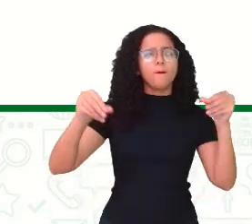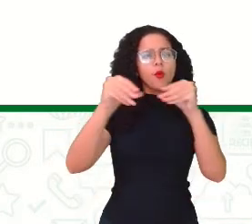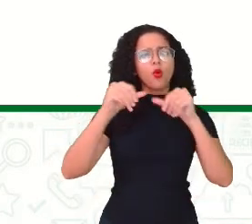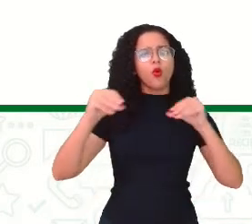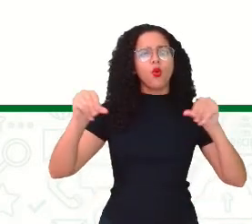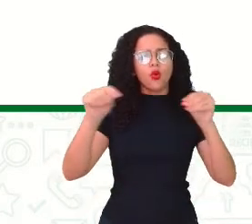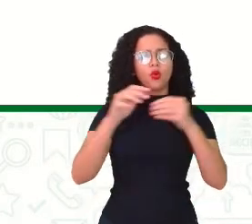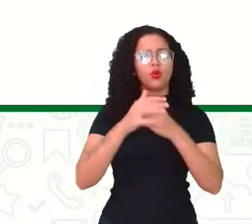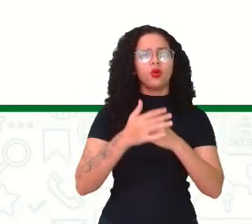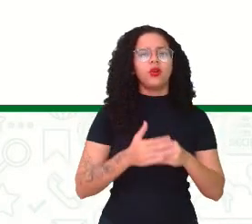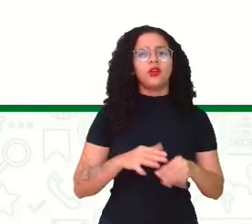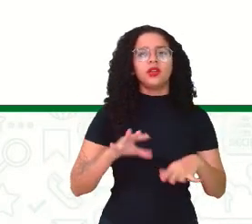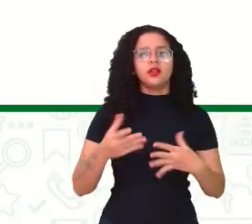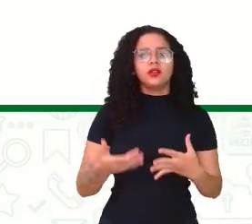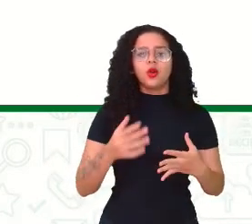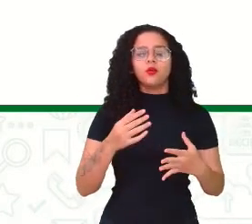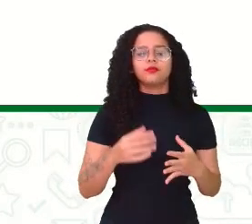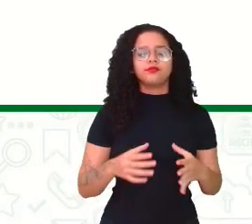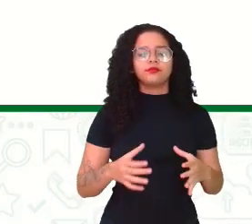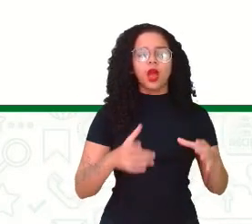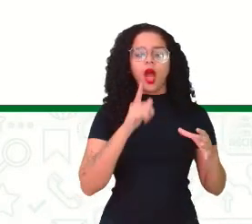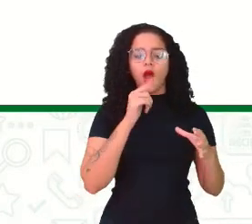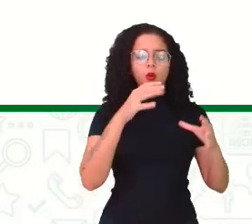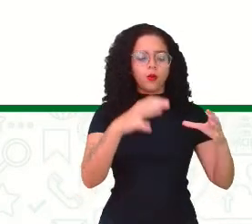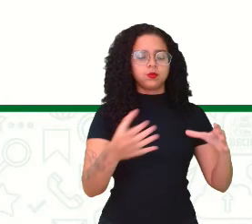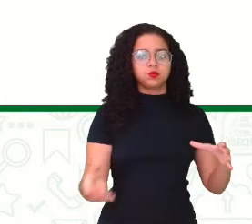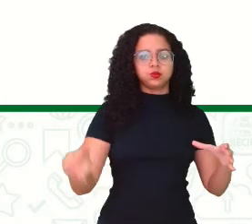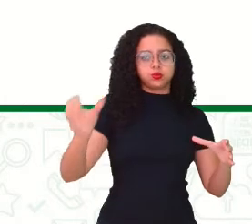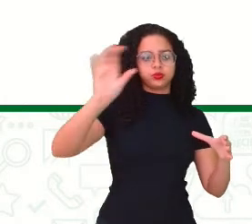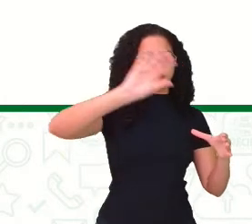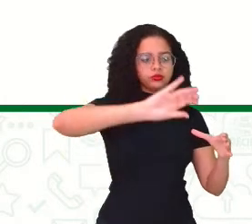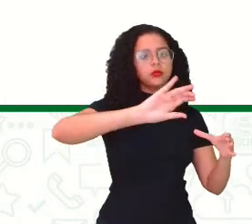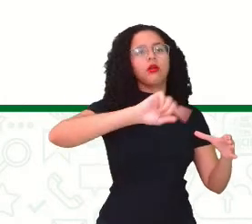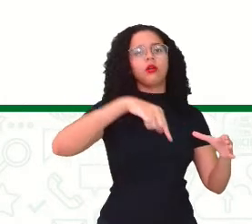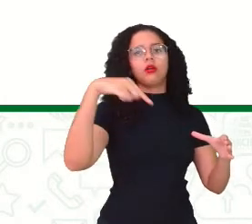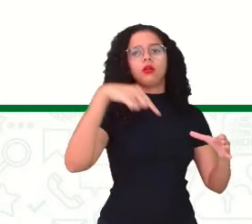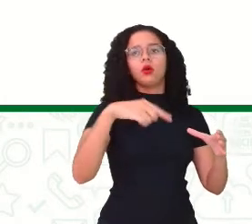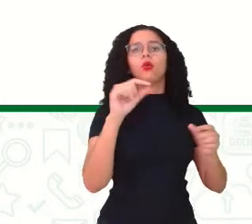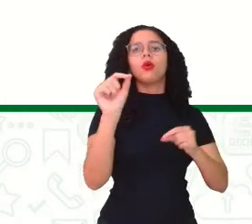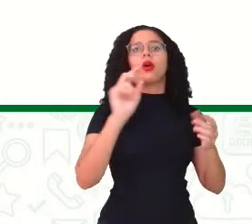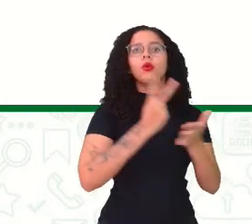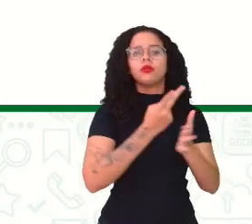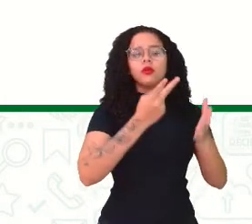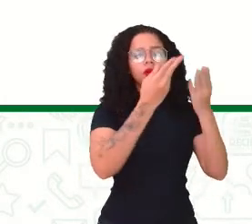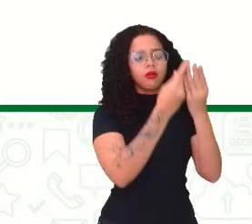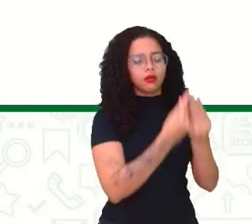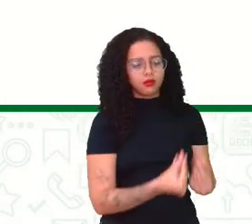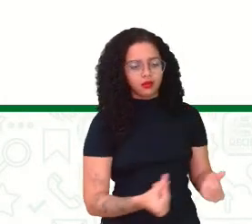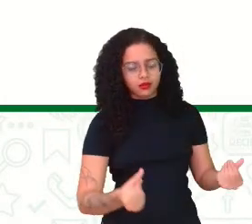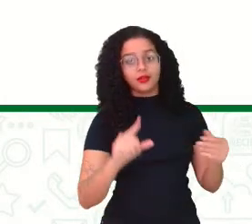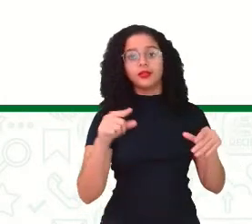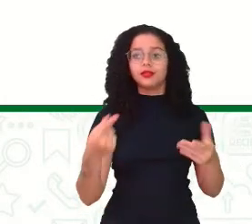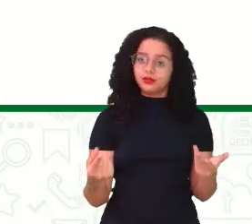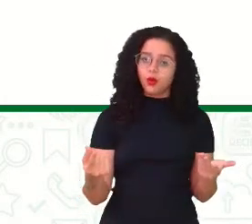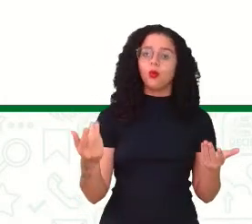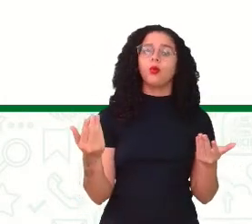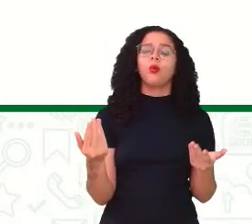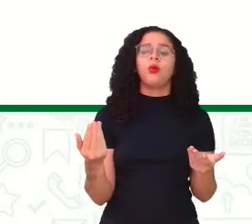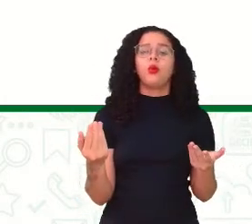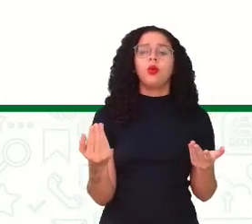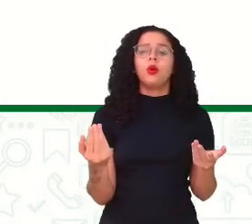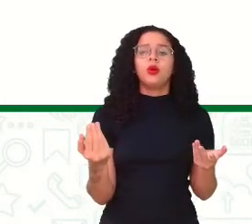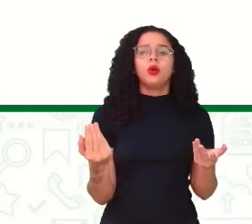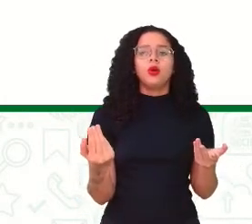coloca o sabãozinho lá dentro da água, o que é que acontece com ele? dissolve, não é? Então, o sabão é chamado de